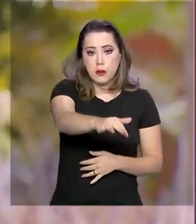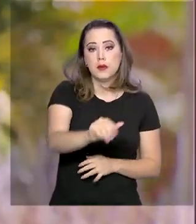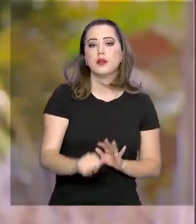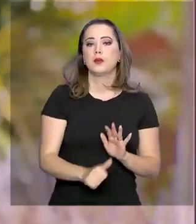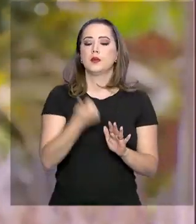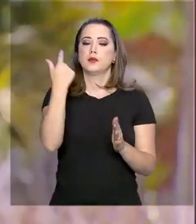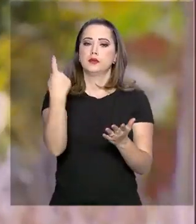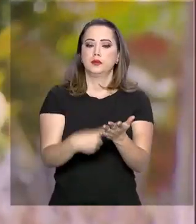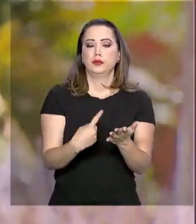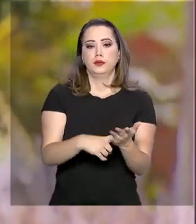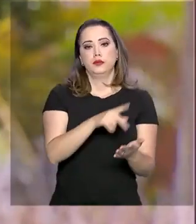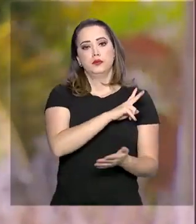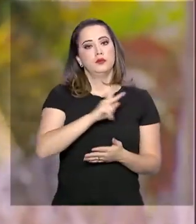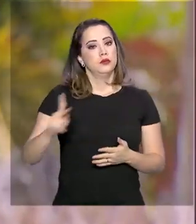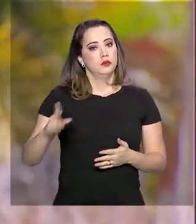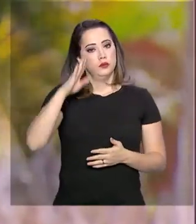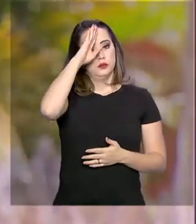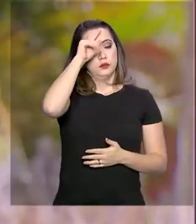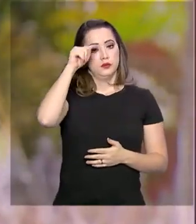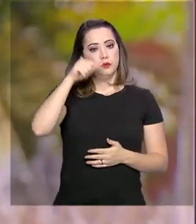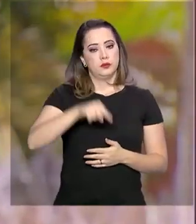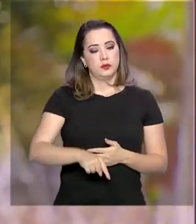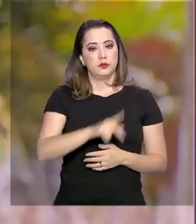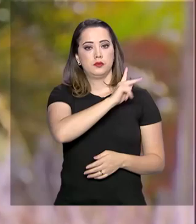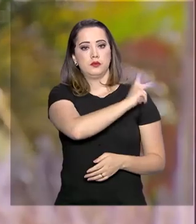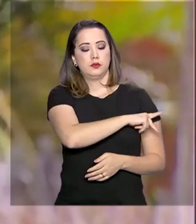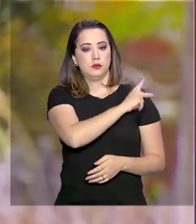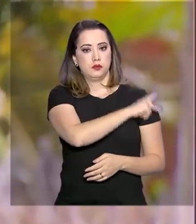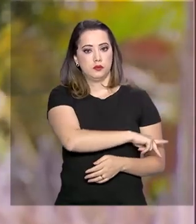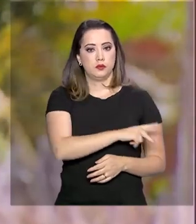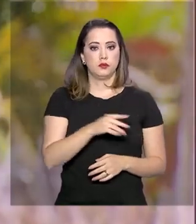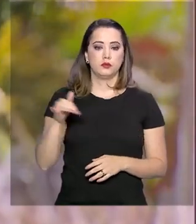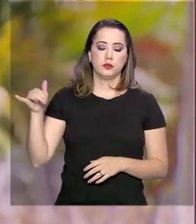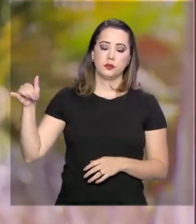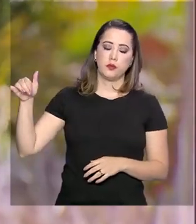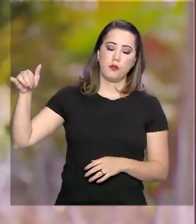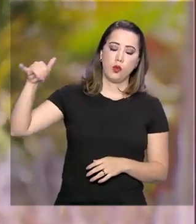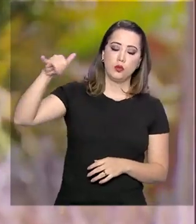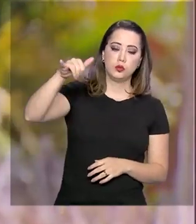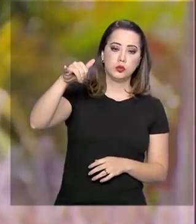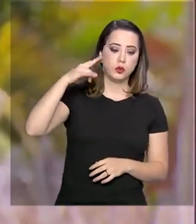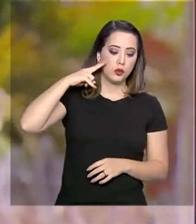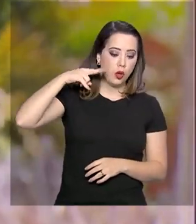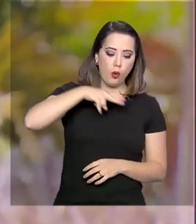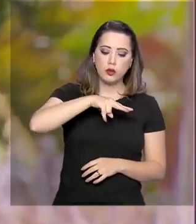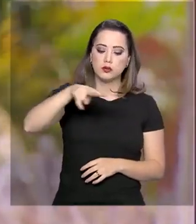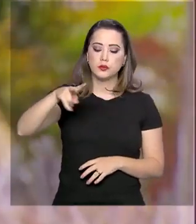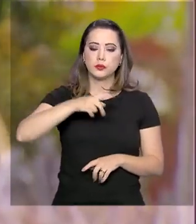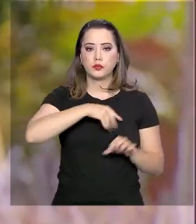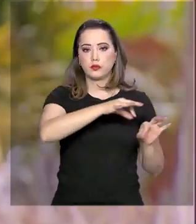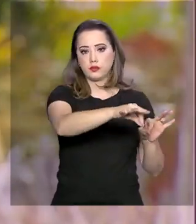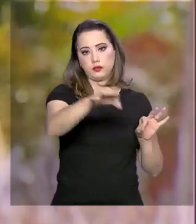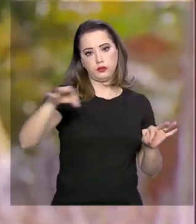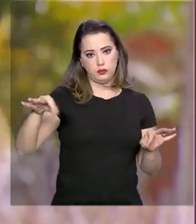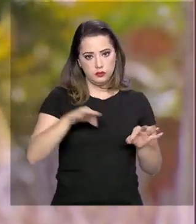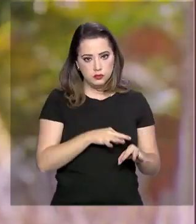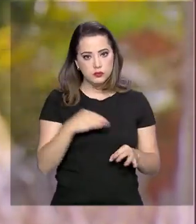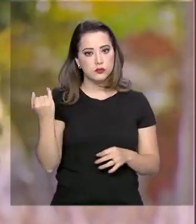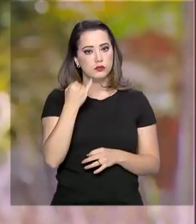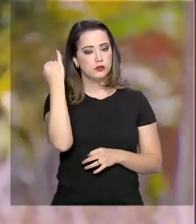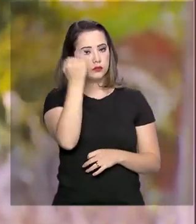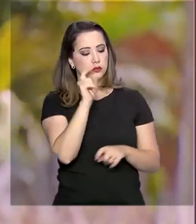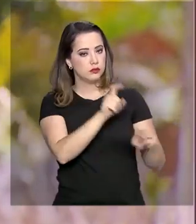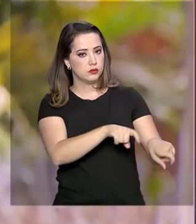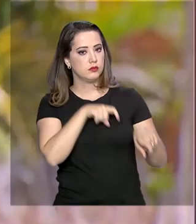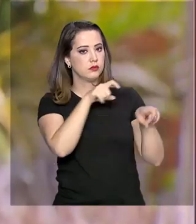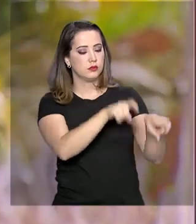do presidente Jair Bolsonaro aqui em Parnaíba. Sobrevoar as plantações que têm destaque na agricultura orgânica. São